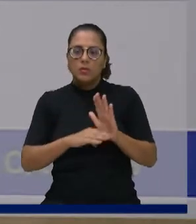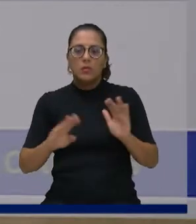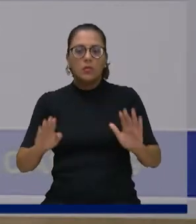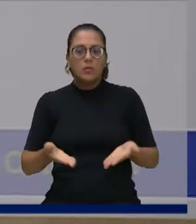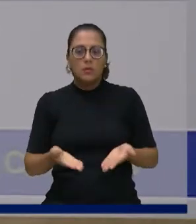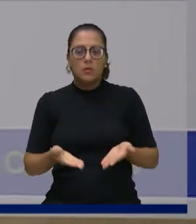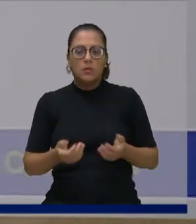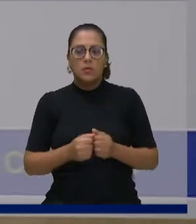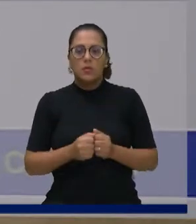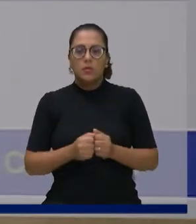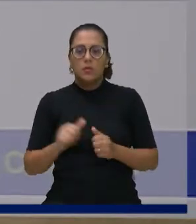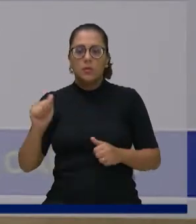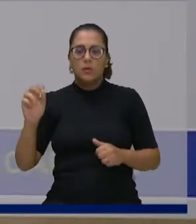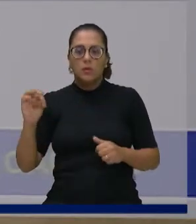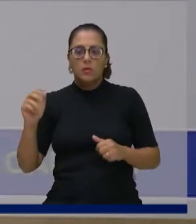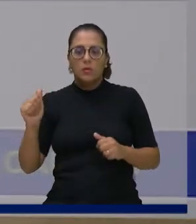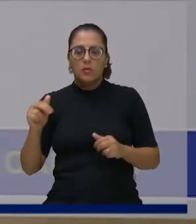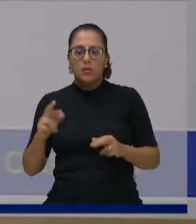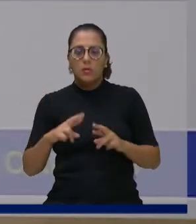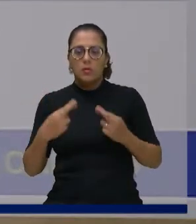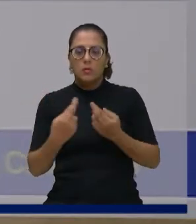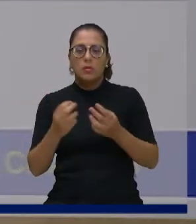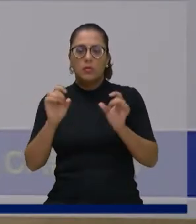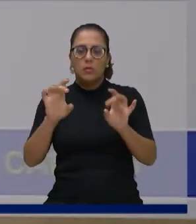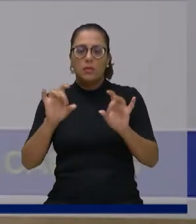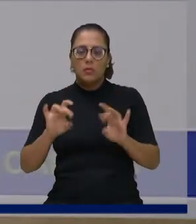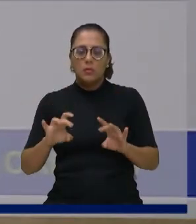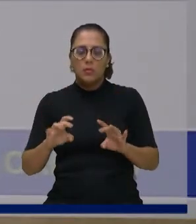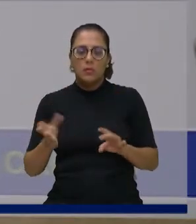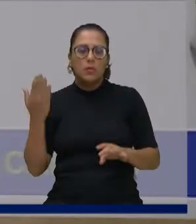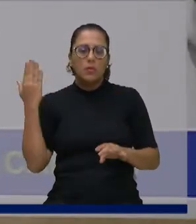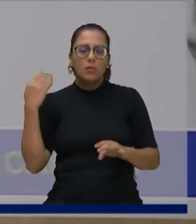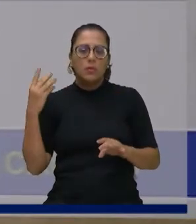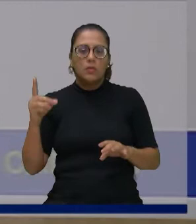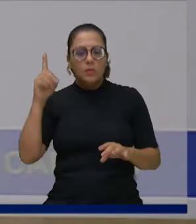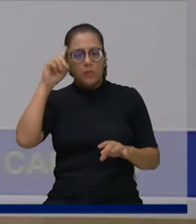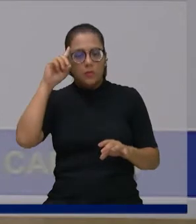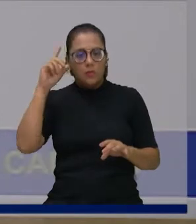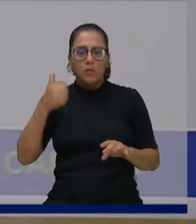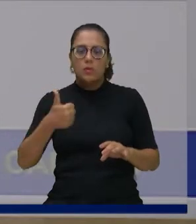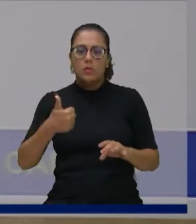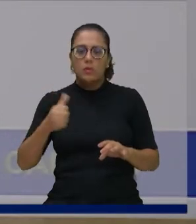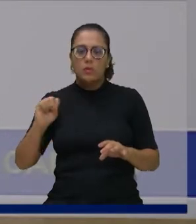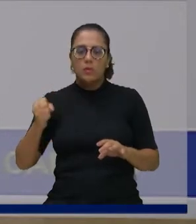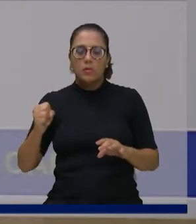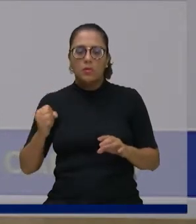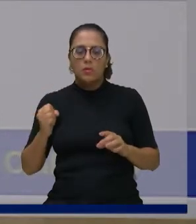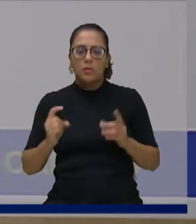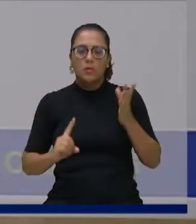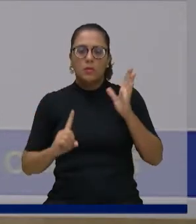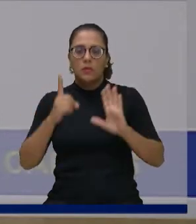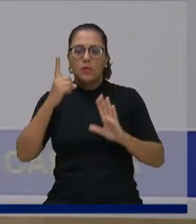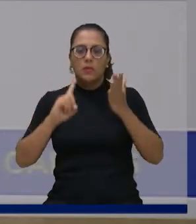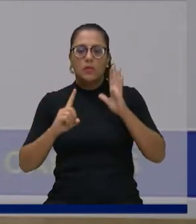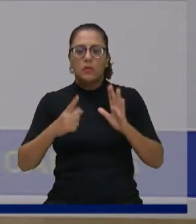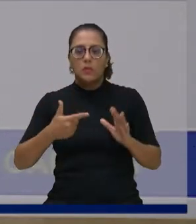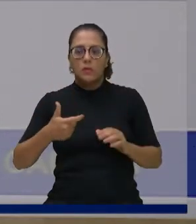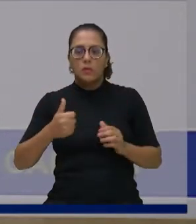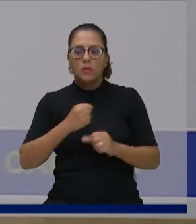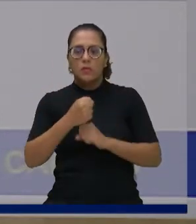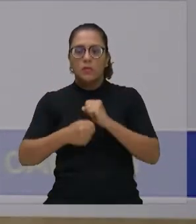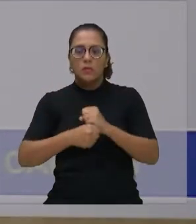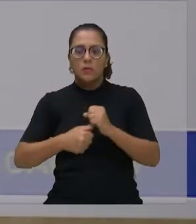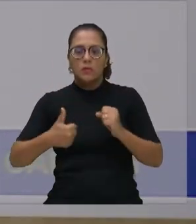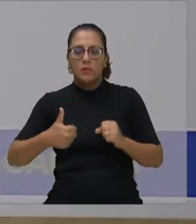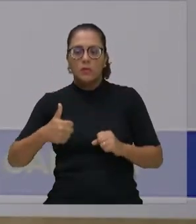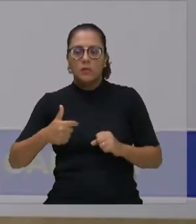a ata da sessão ordinária realizada no dia 18 de fevereiro de 2021, oitava sessão ordinária. Vereador